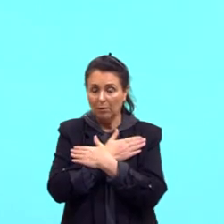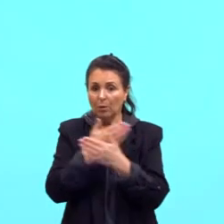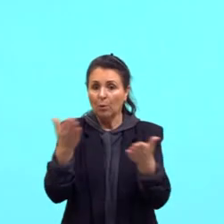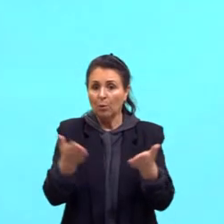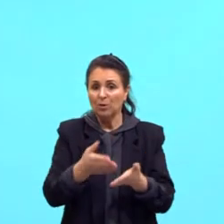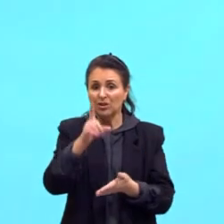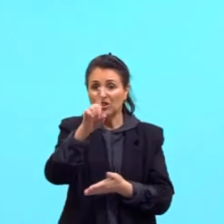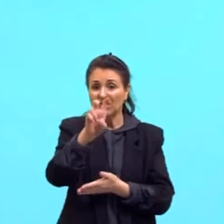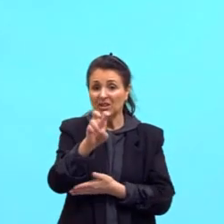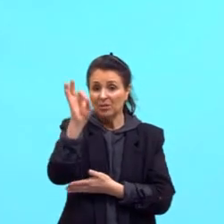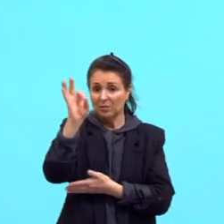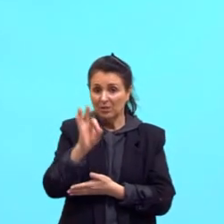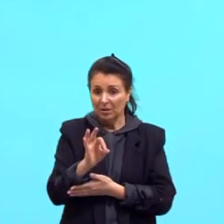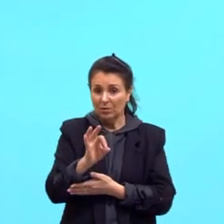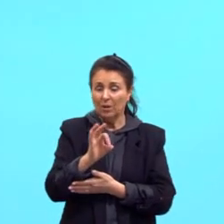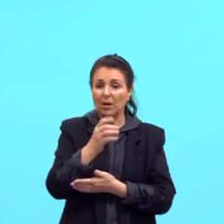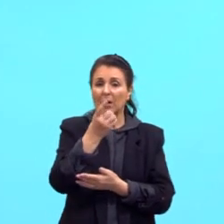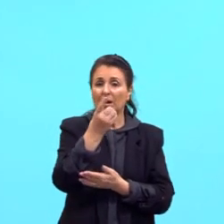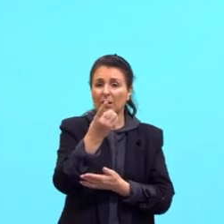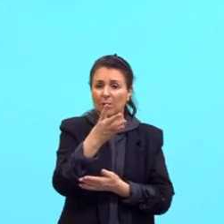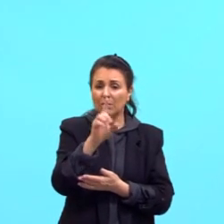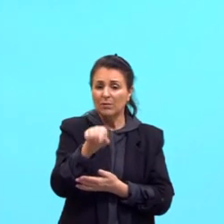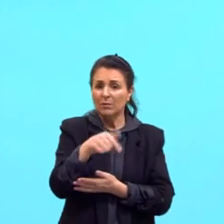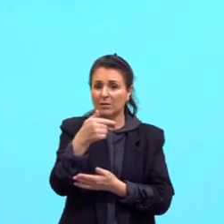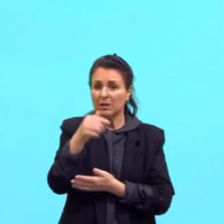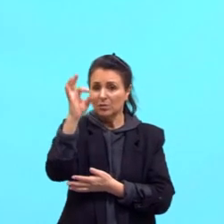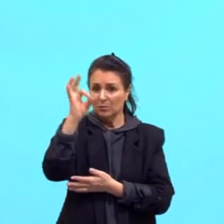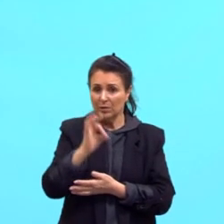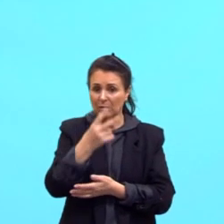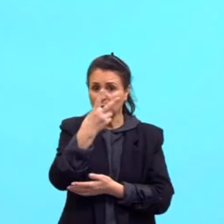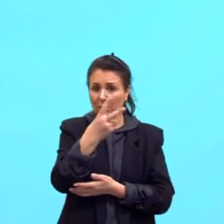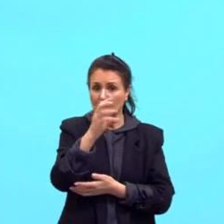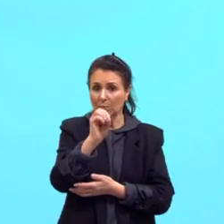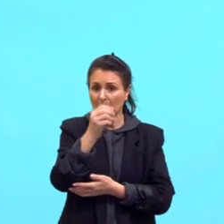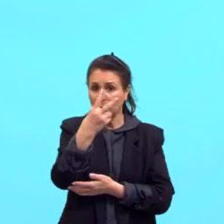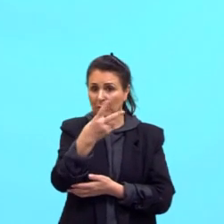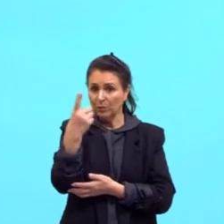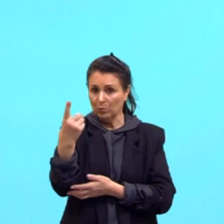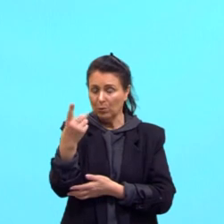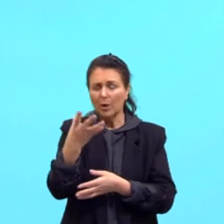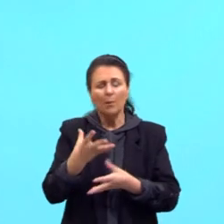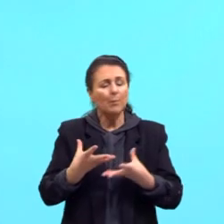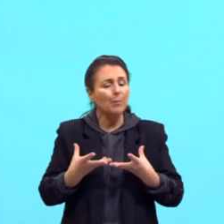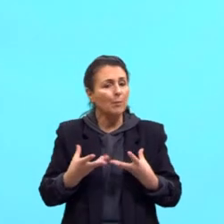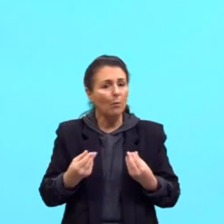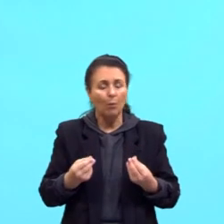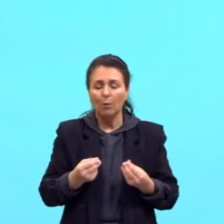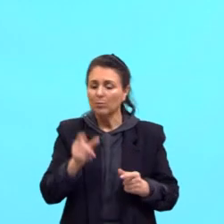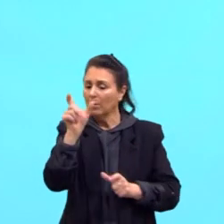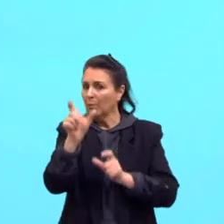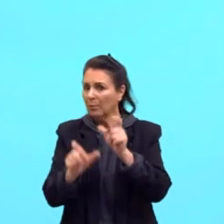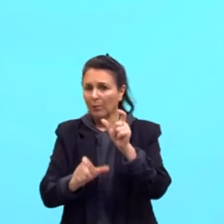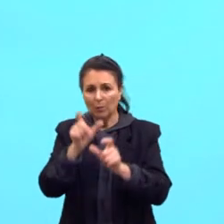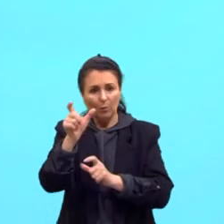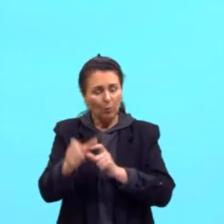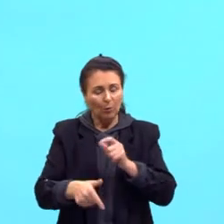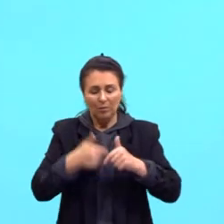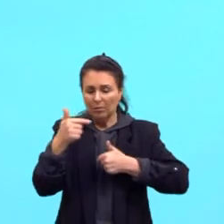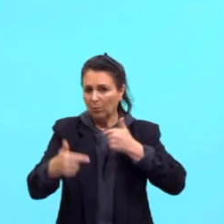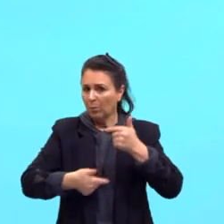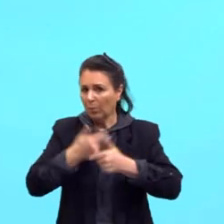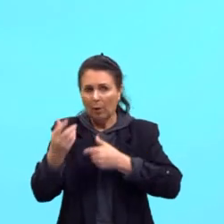15%, 14,7% em 2021. É muita gente não tá produzindo, né?